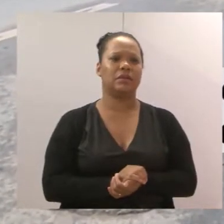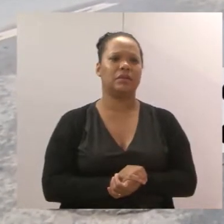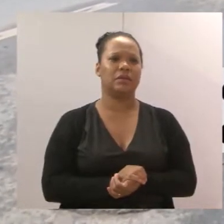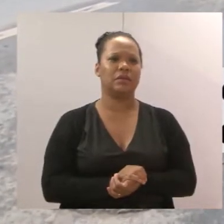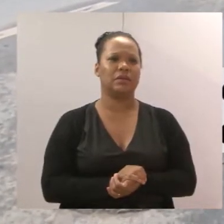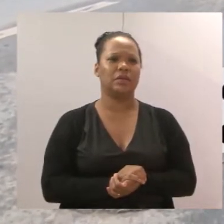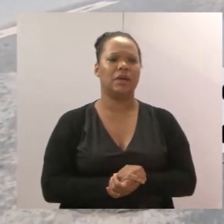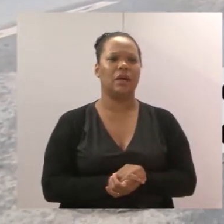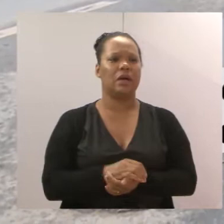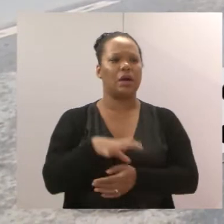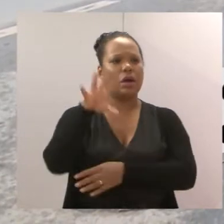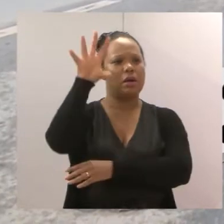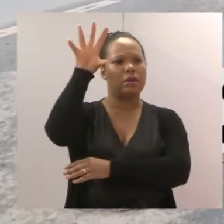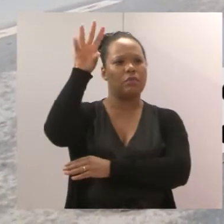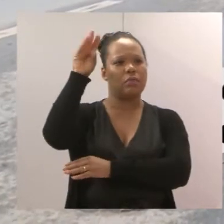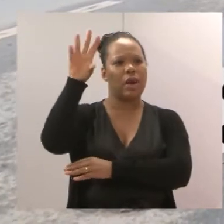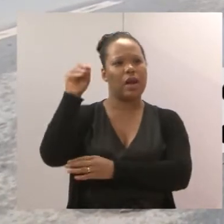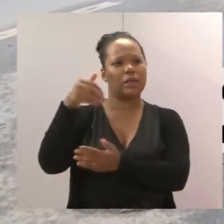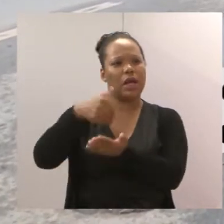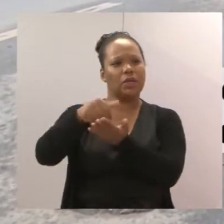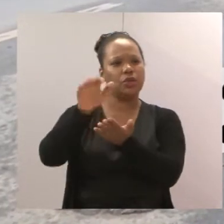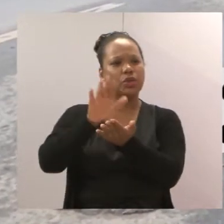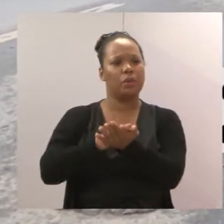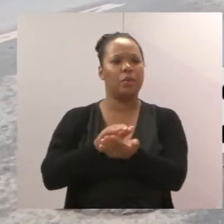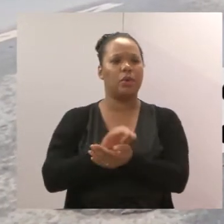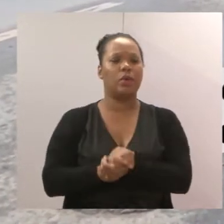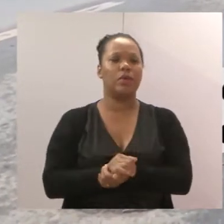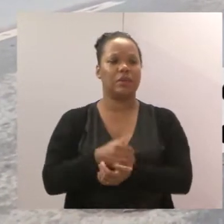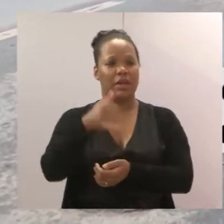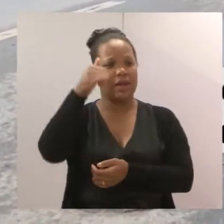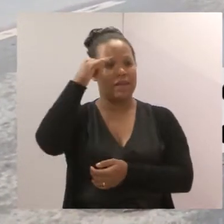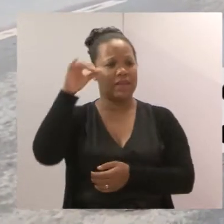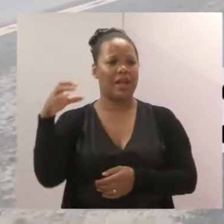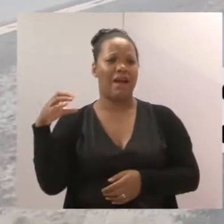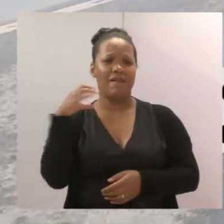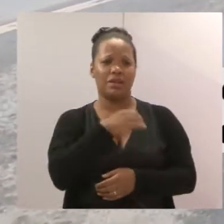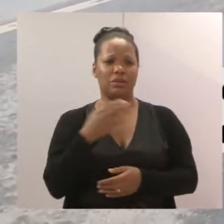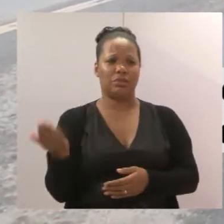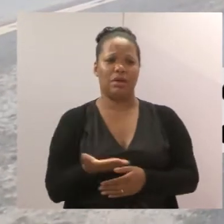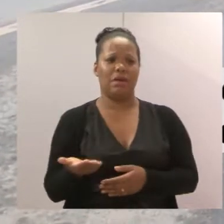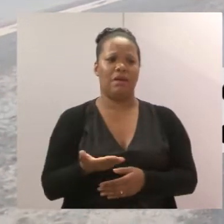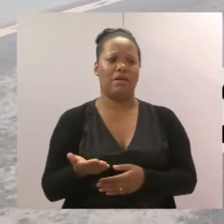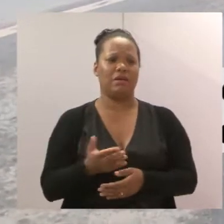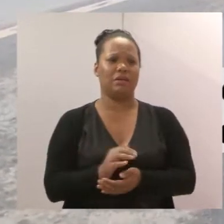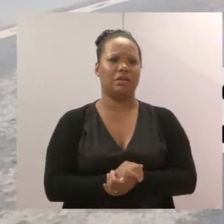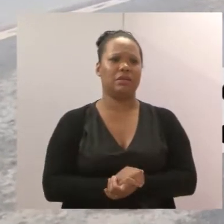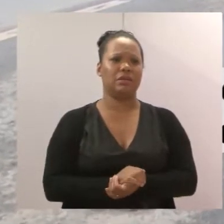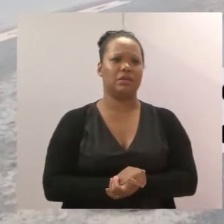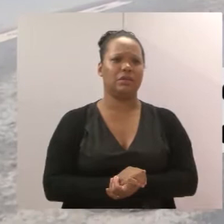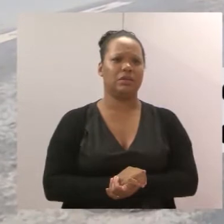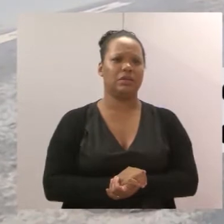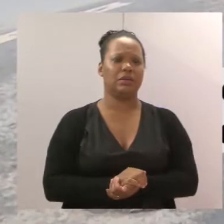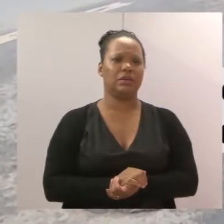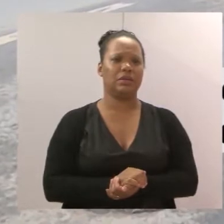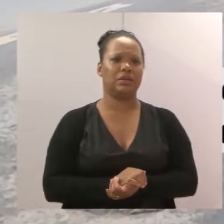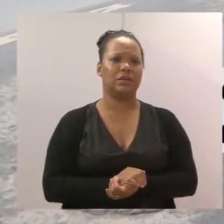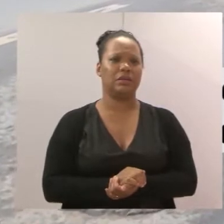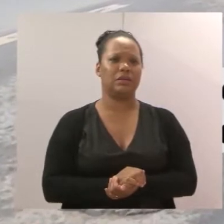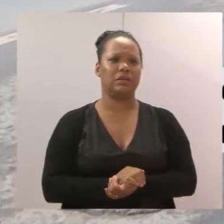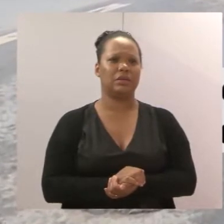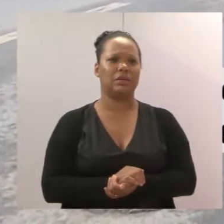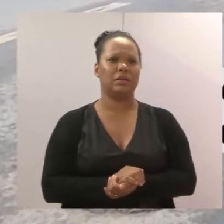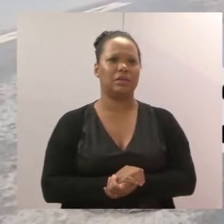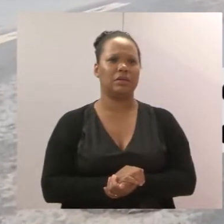aqui, um radar, alguma coisa que segure um pouco o trânsito. Isso aqui é uma rodovia, uma faixa dessa aqui não vai segurar nada, então a gente